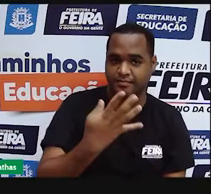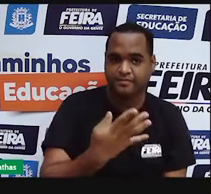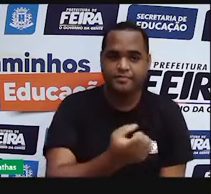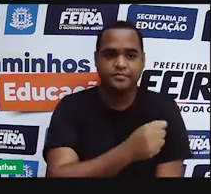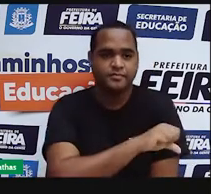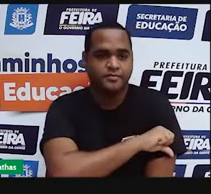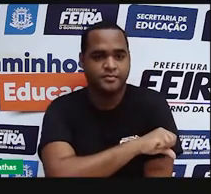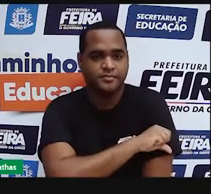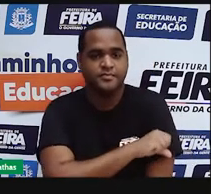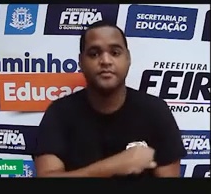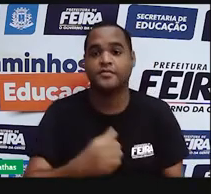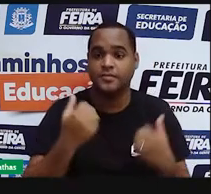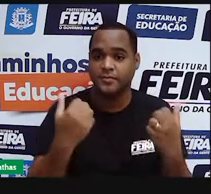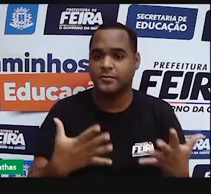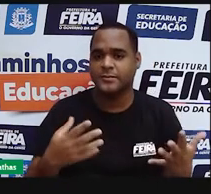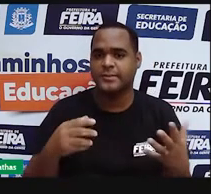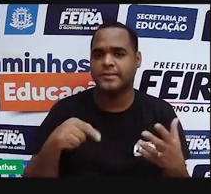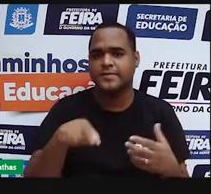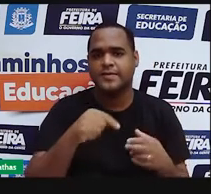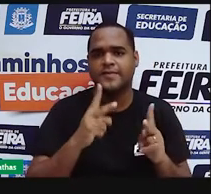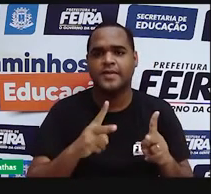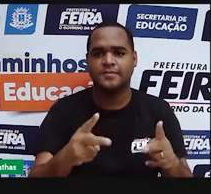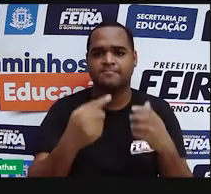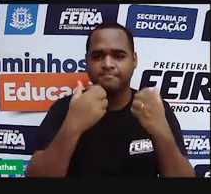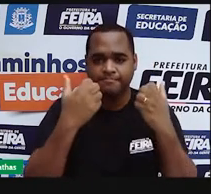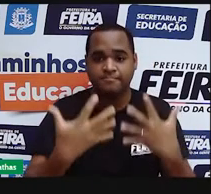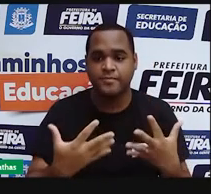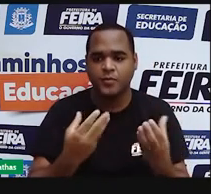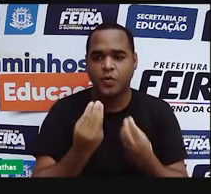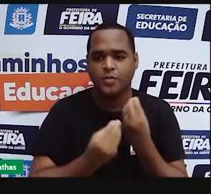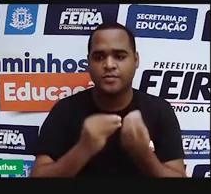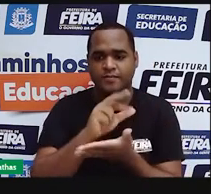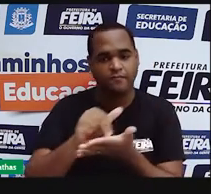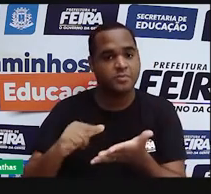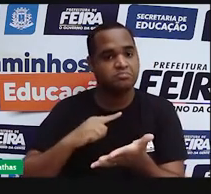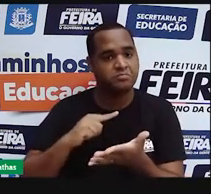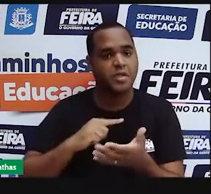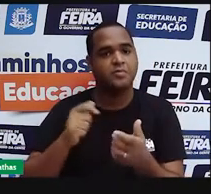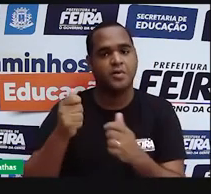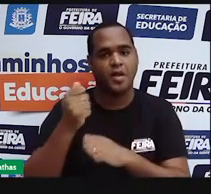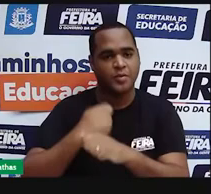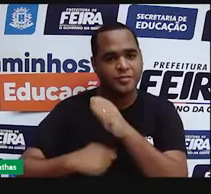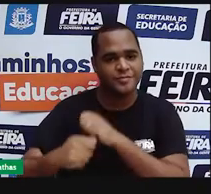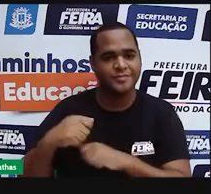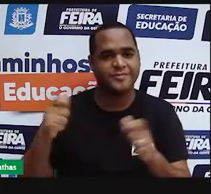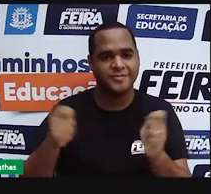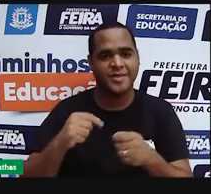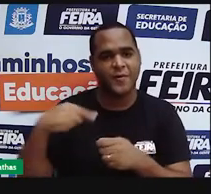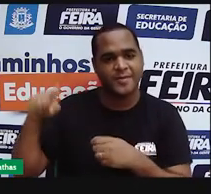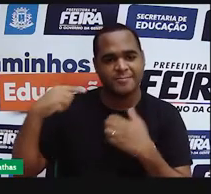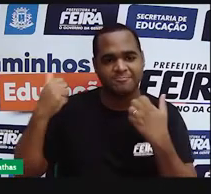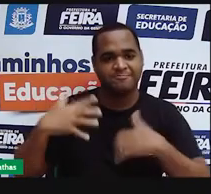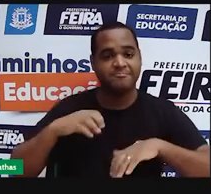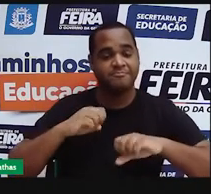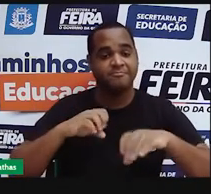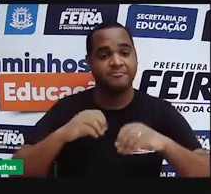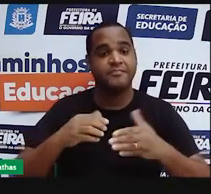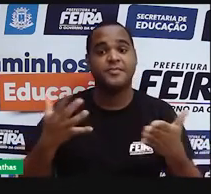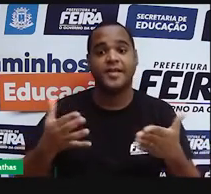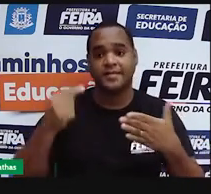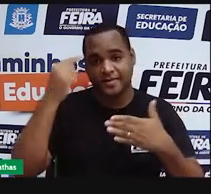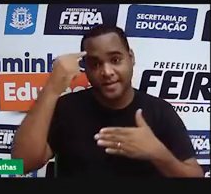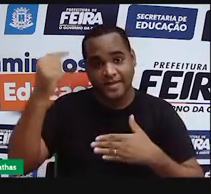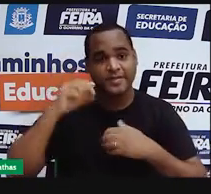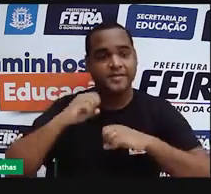vamos continuar falando sobre os modelos atômicos que a gente já estava falando na aula anterior. Então, na aula anterior a gente